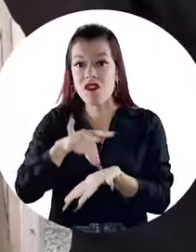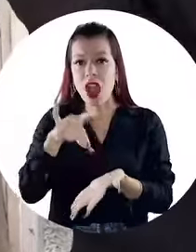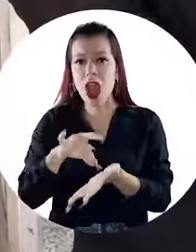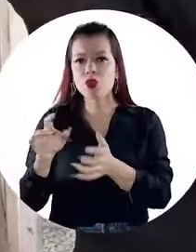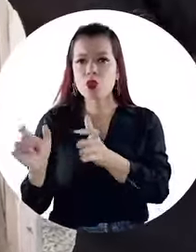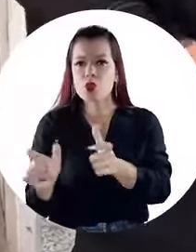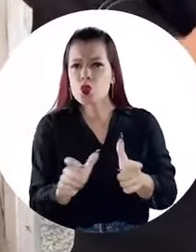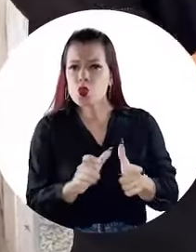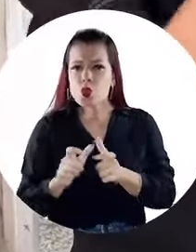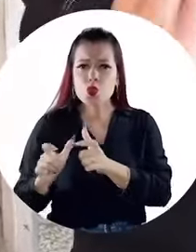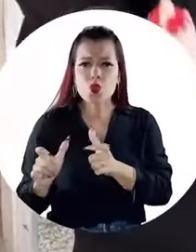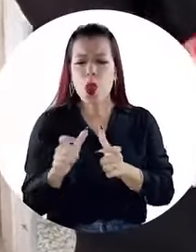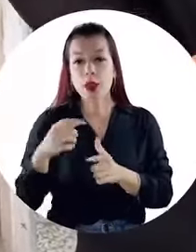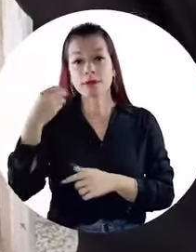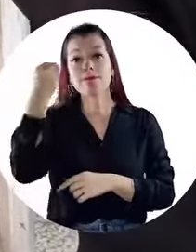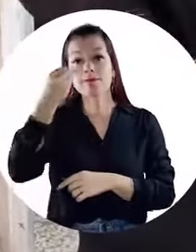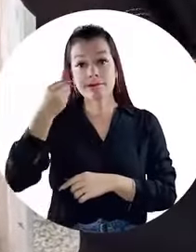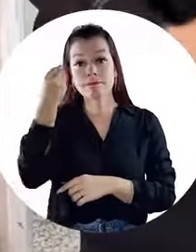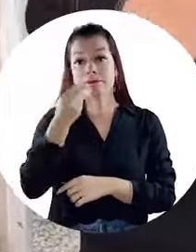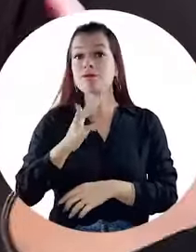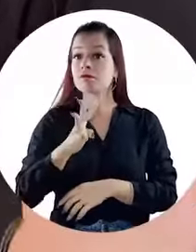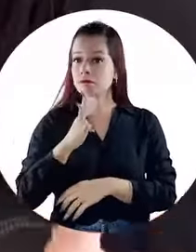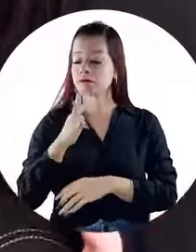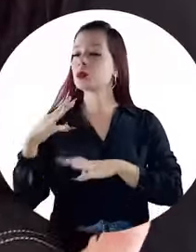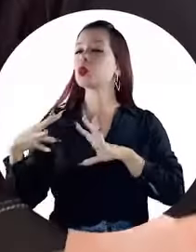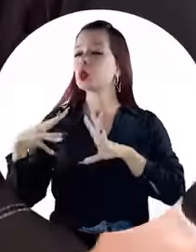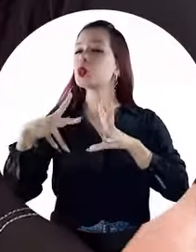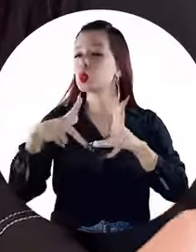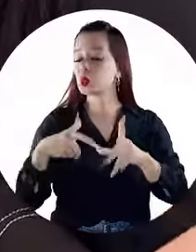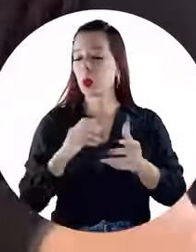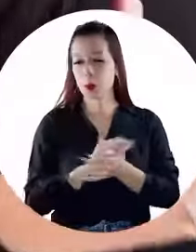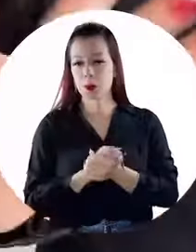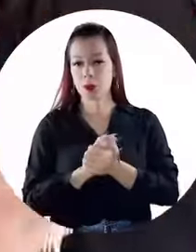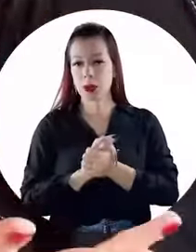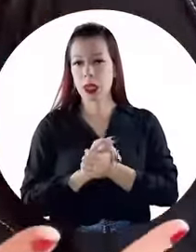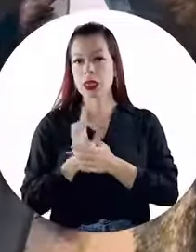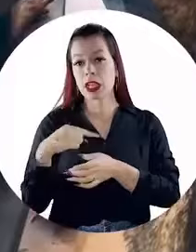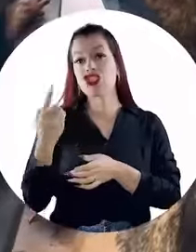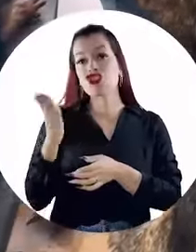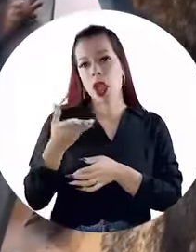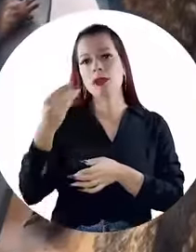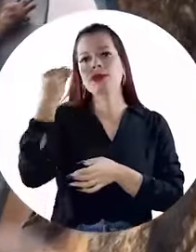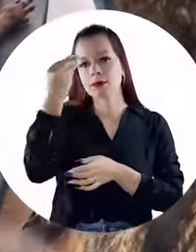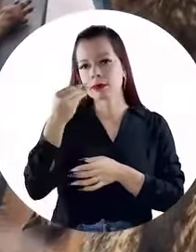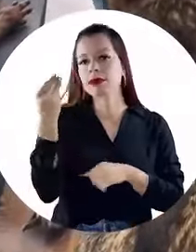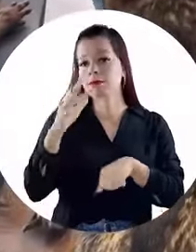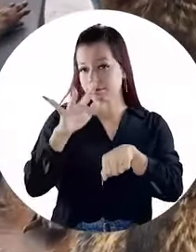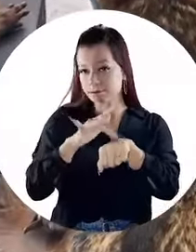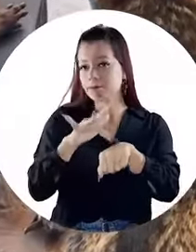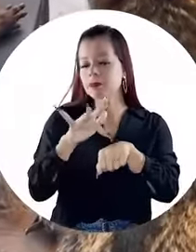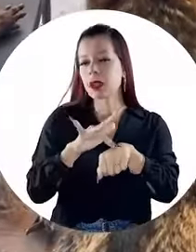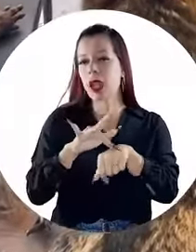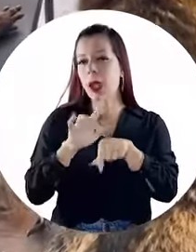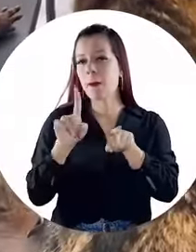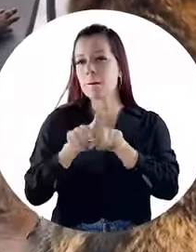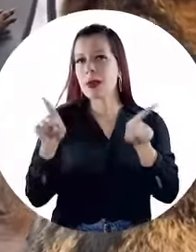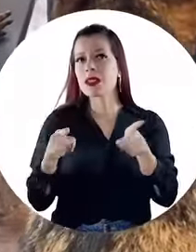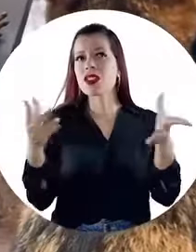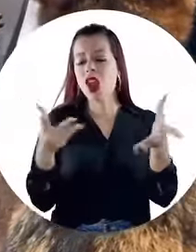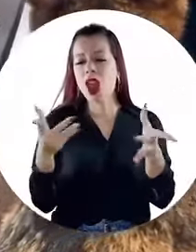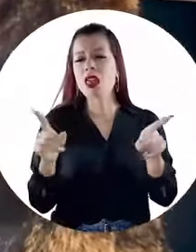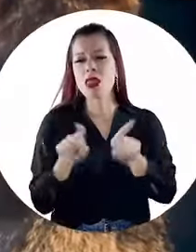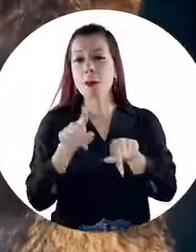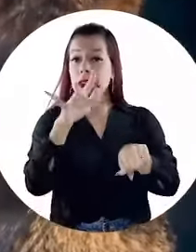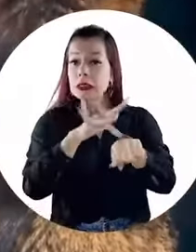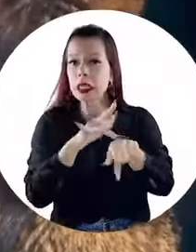empreendimento num espaço que seja de experiência e de conhecimento para todos. Nós já tínhamos a experiência tátil aqui e